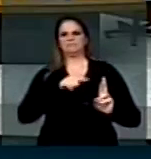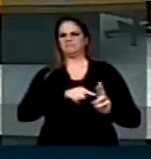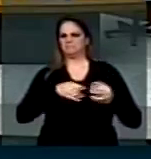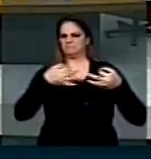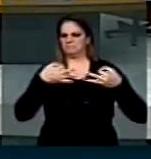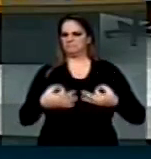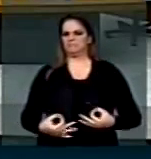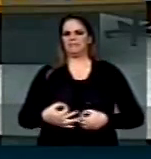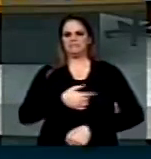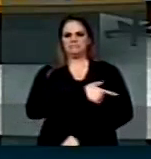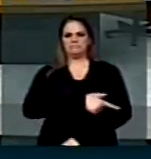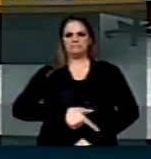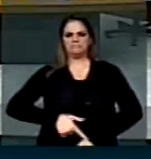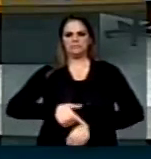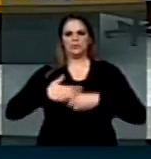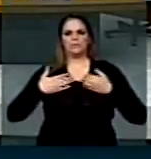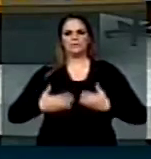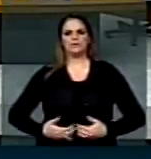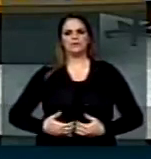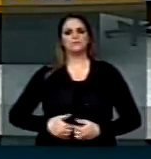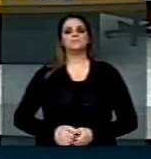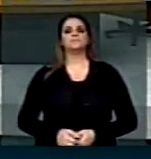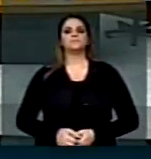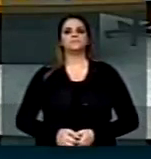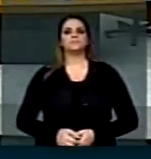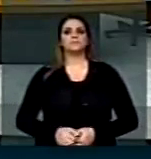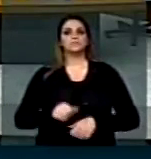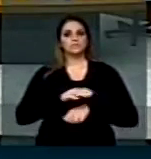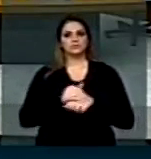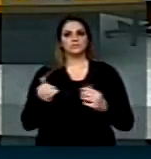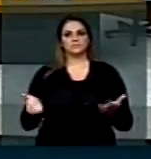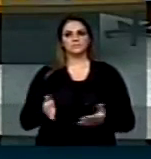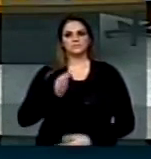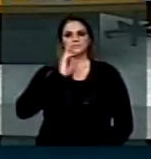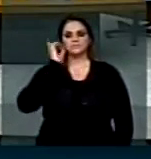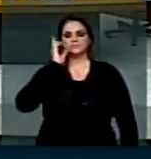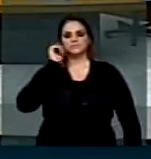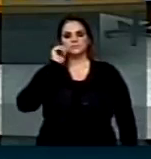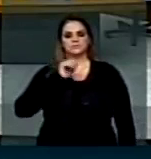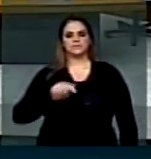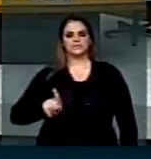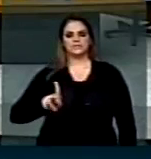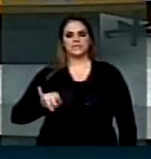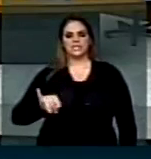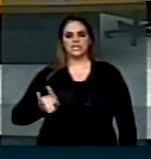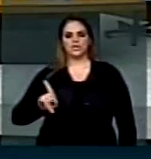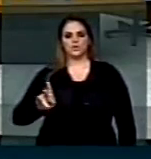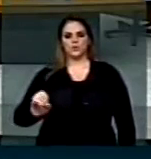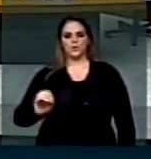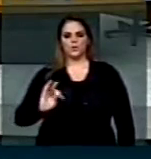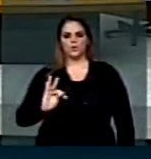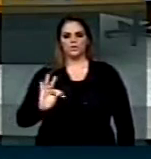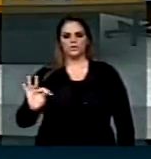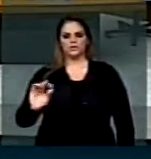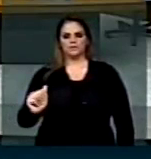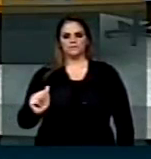Brasil, Japão, deputada Keiko Otto, senhora tem até três minutos.